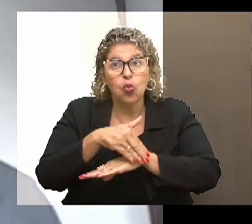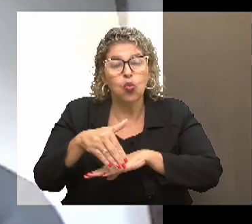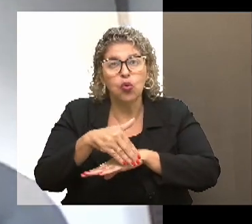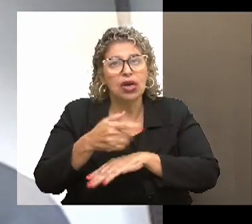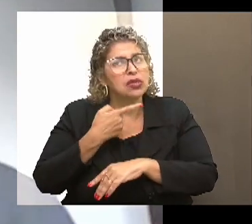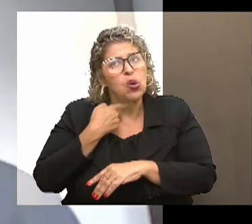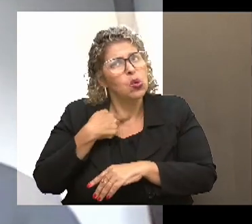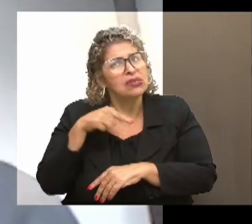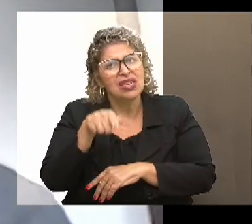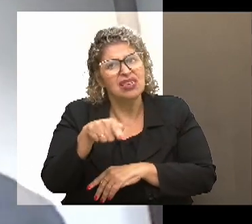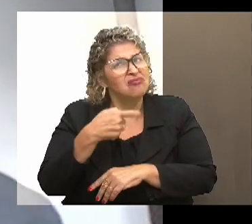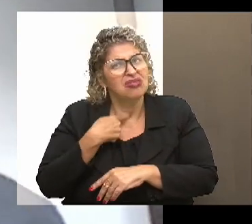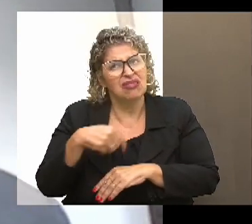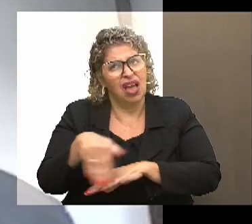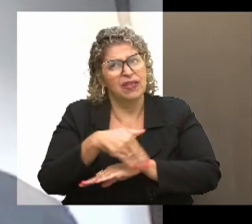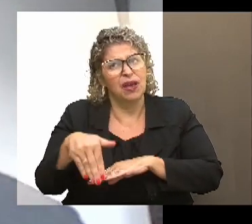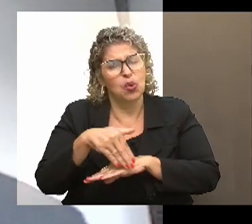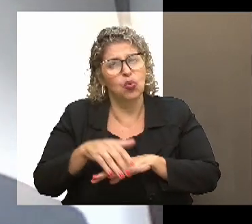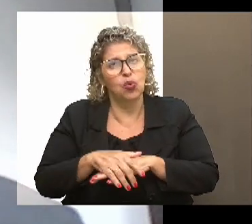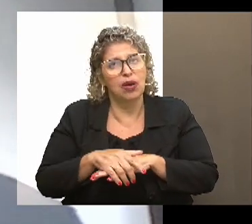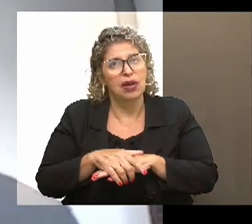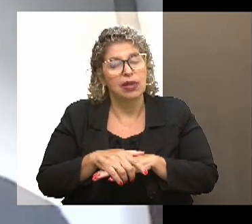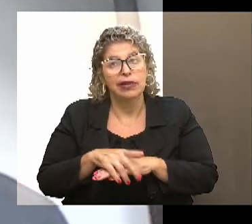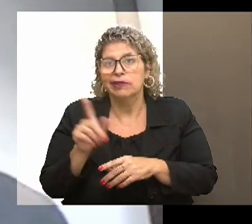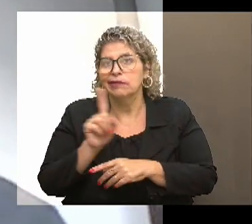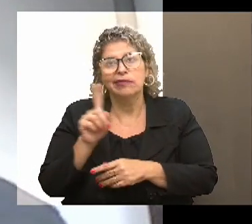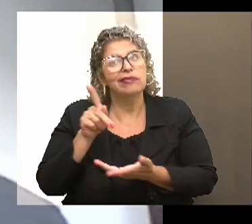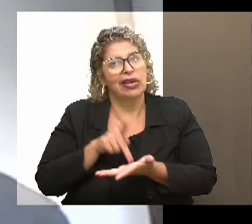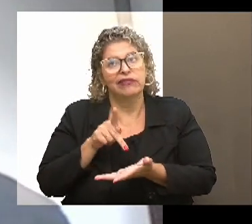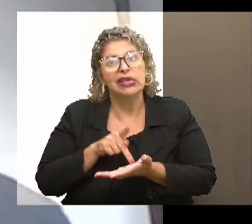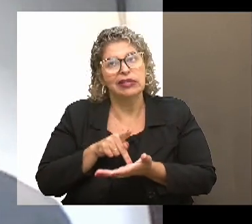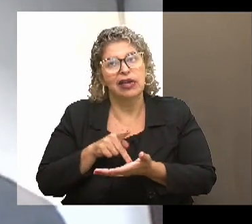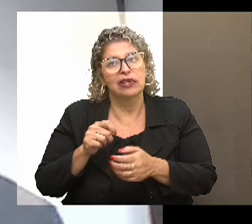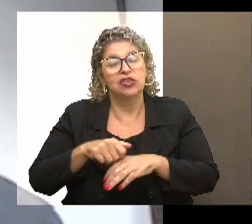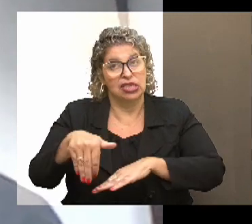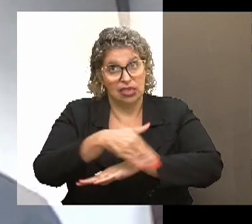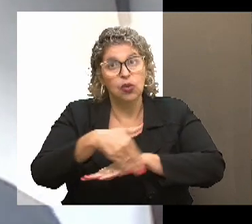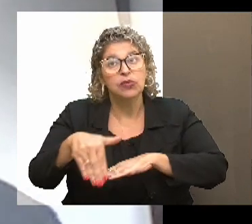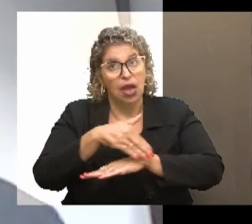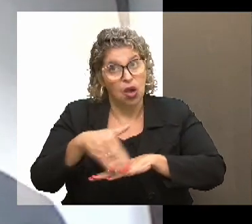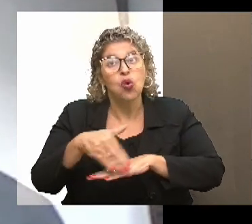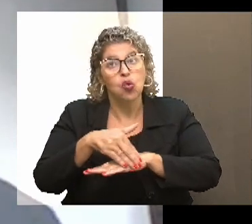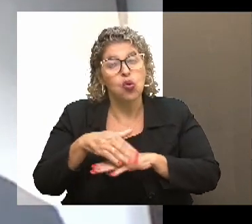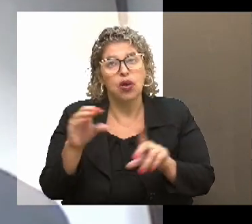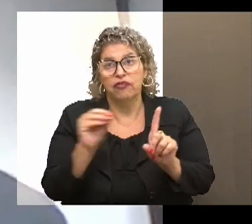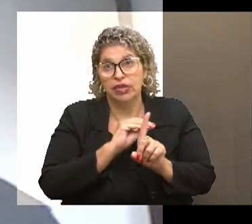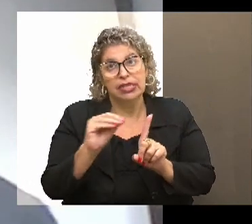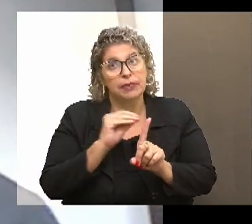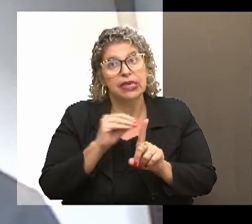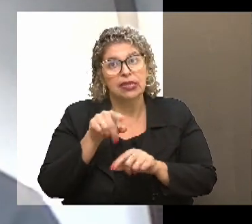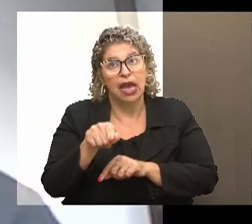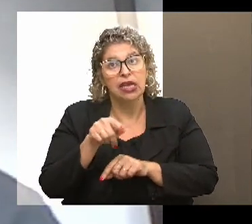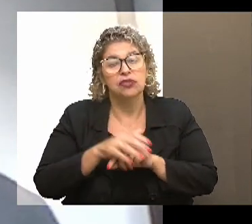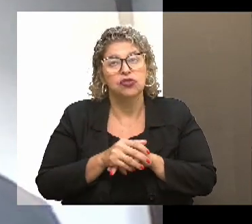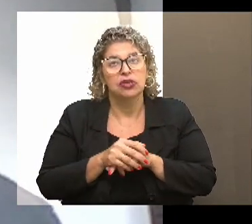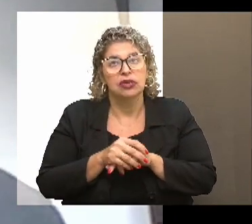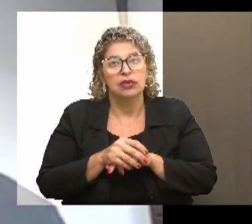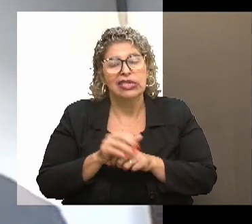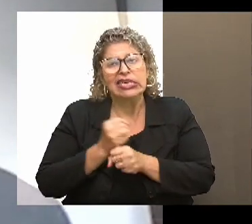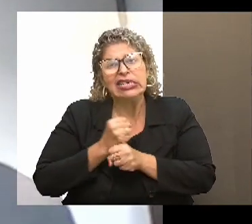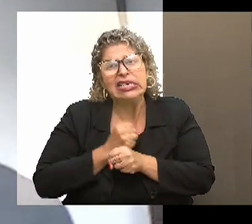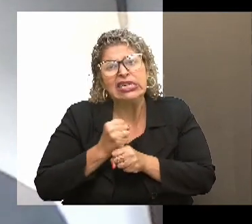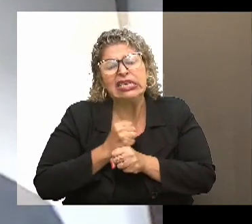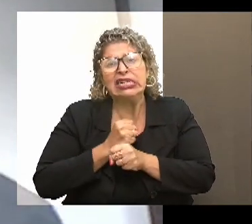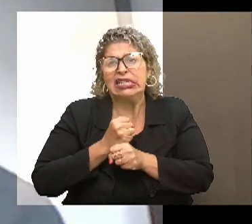gostariam de estar lá. Isso é uma coisa que eu descobri que não é verdade. Tem pessoas que estão na rua, em situação de ruim, em situação de vulnerabilidade, há anos,